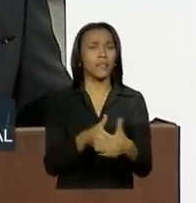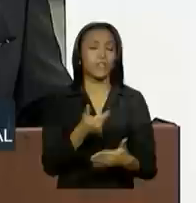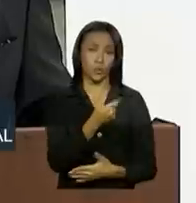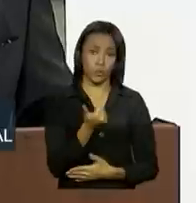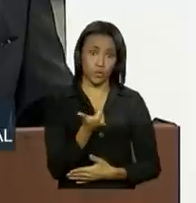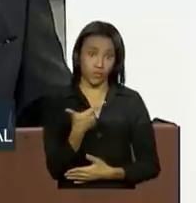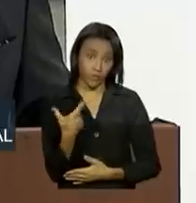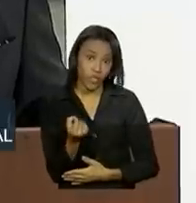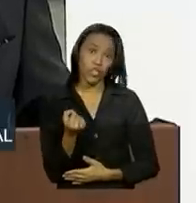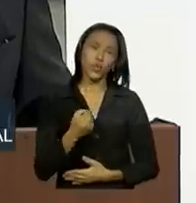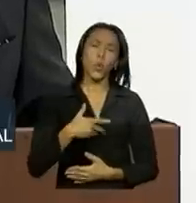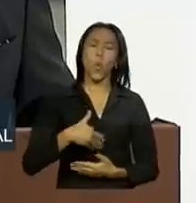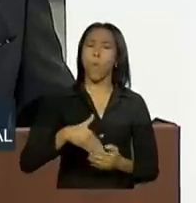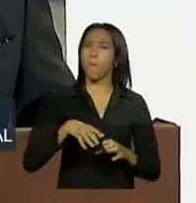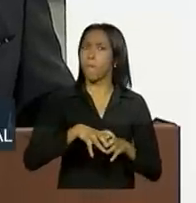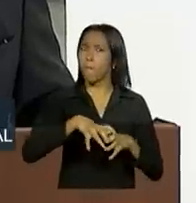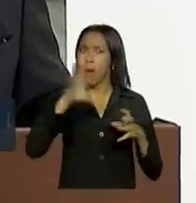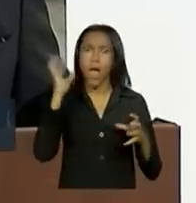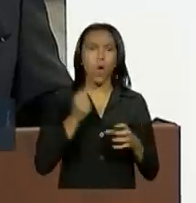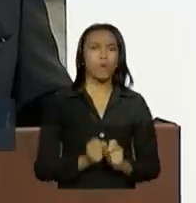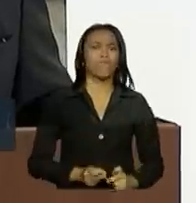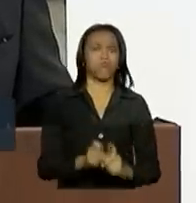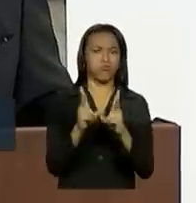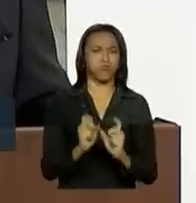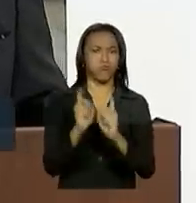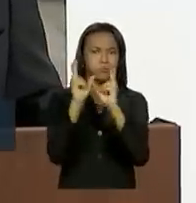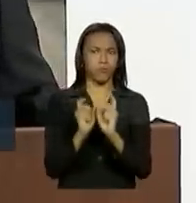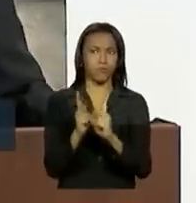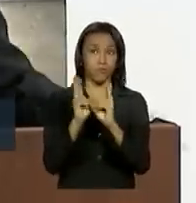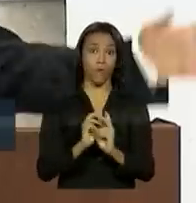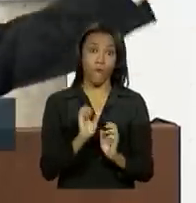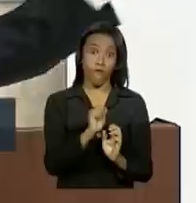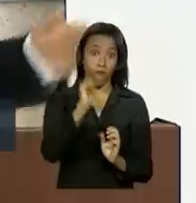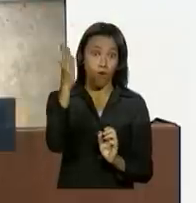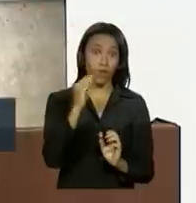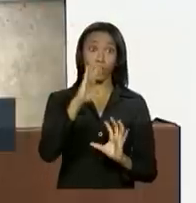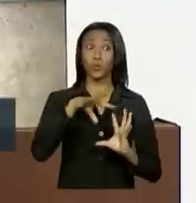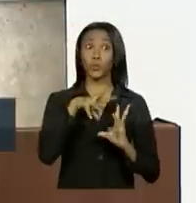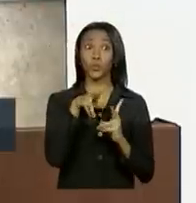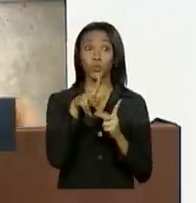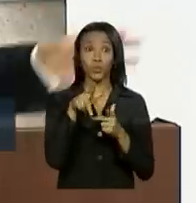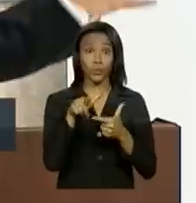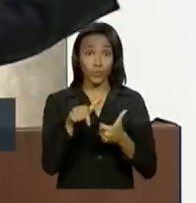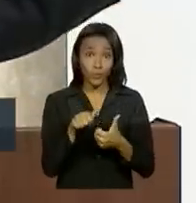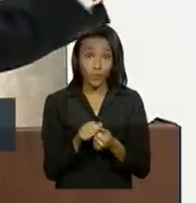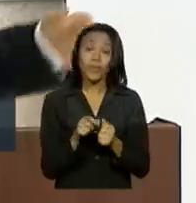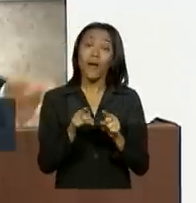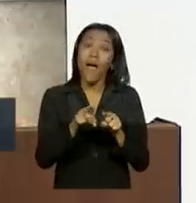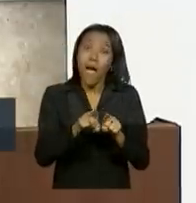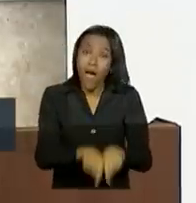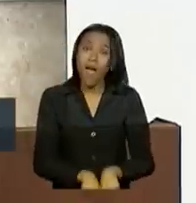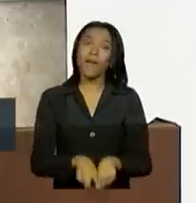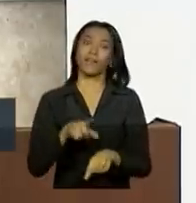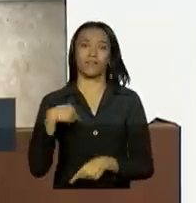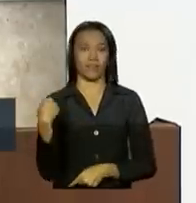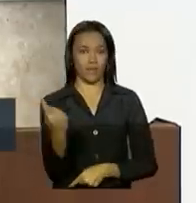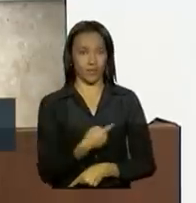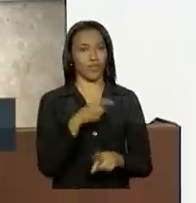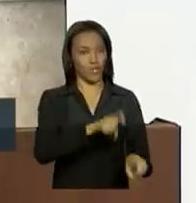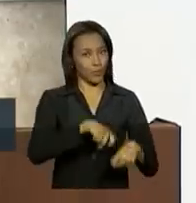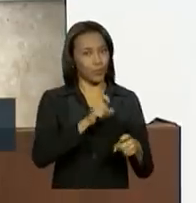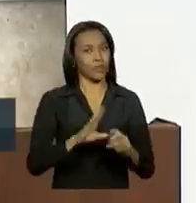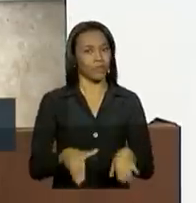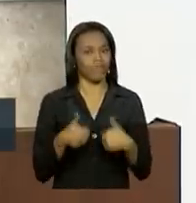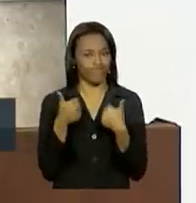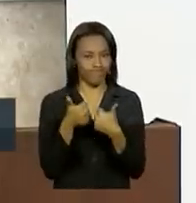o maior exportador de alimentos do mundo. Então, este é o destino na nossa agricultura. Passamos